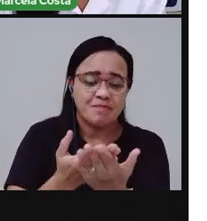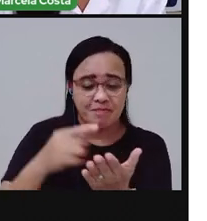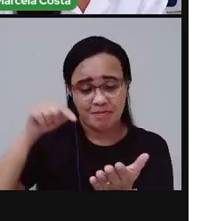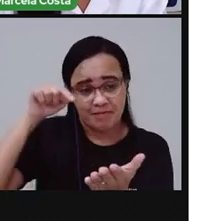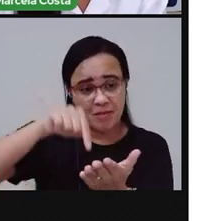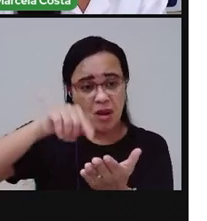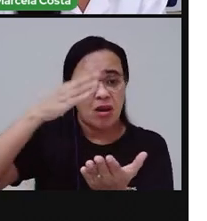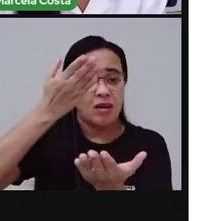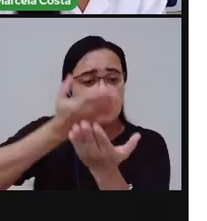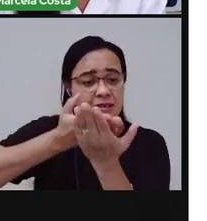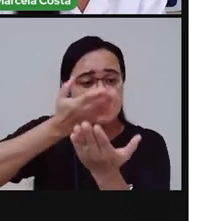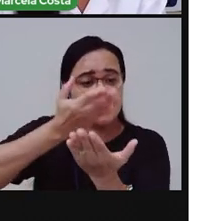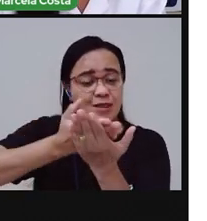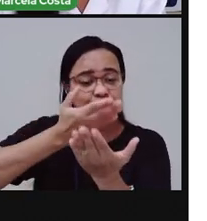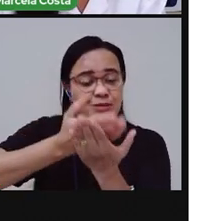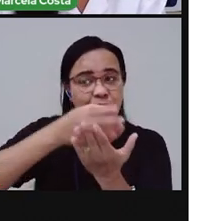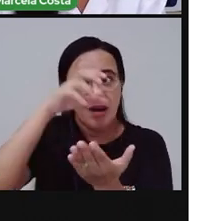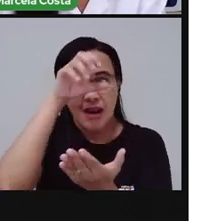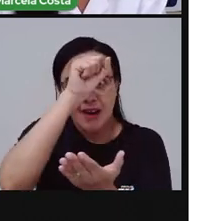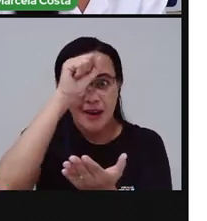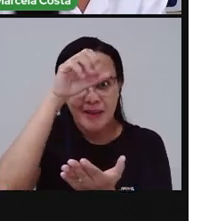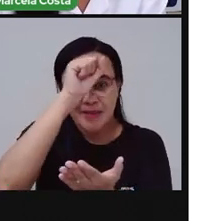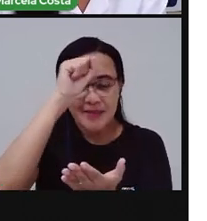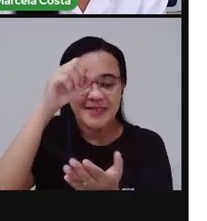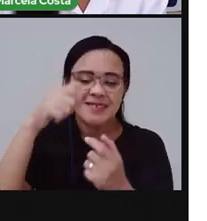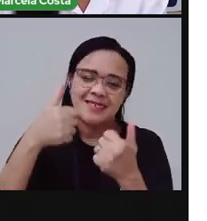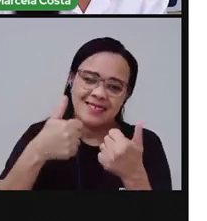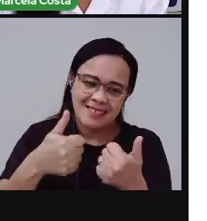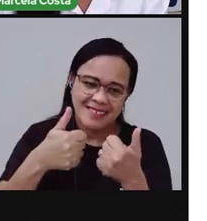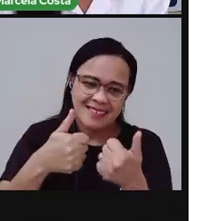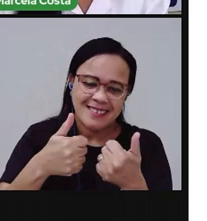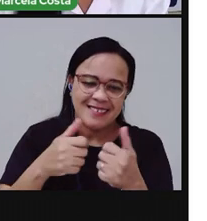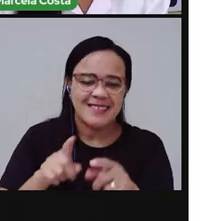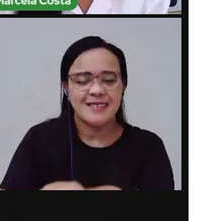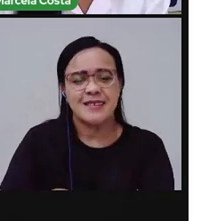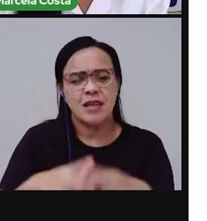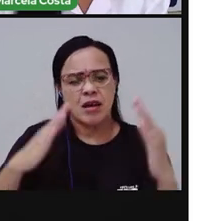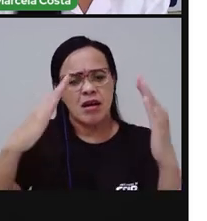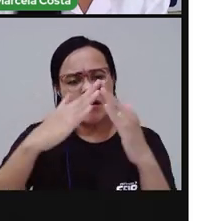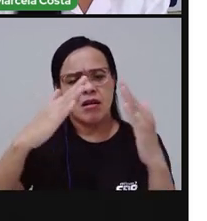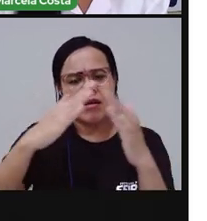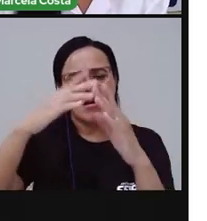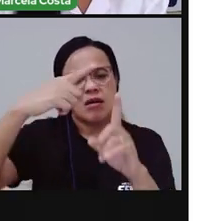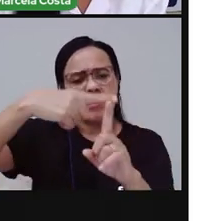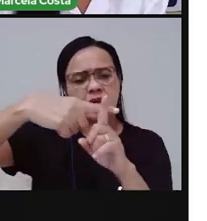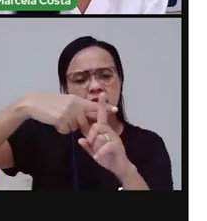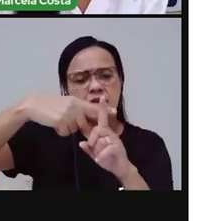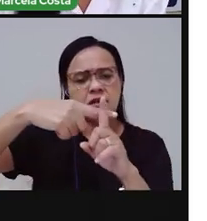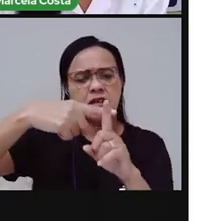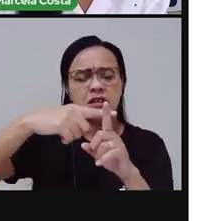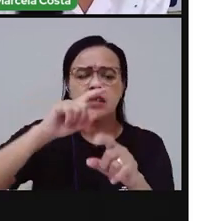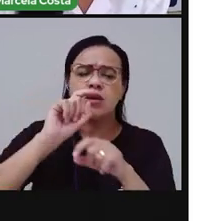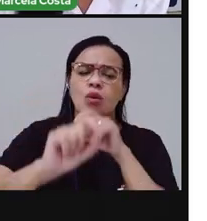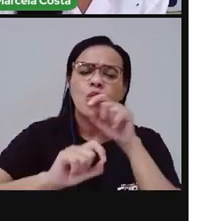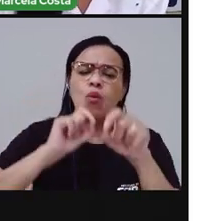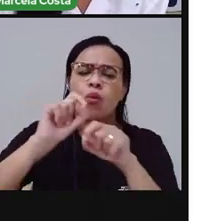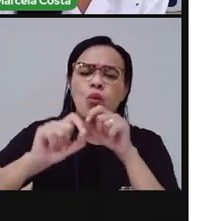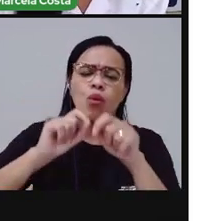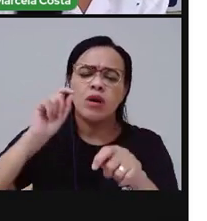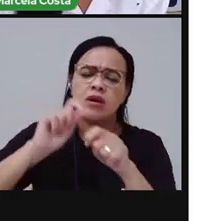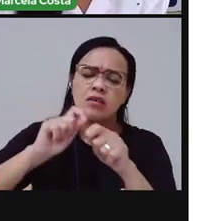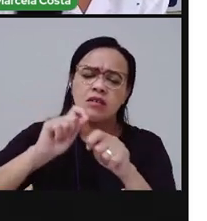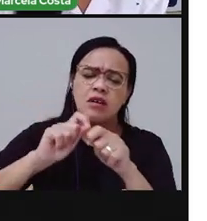você realiza a ação de estudar. Na igreja. Que ação você faz na